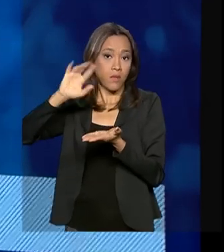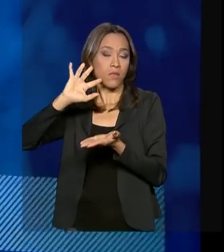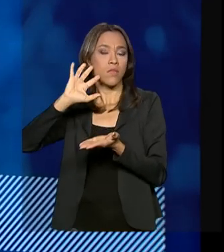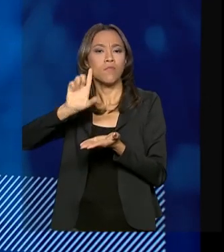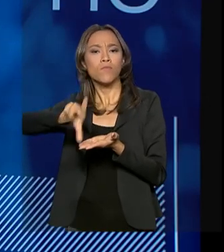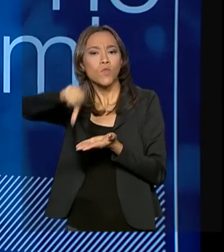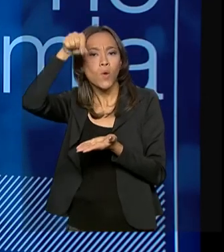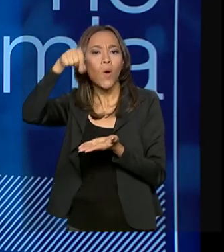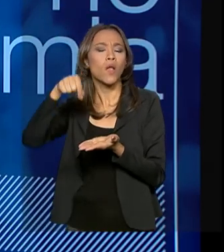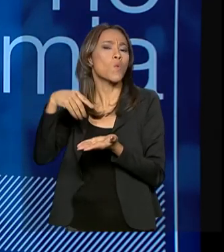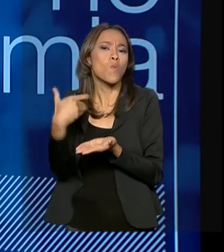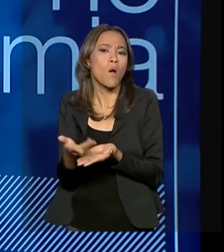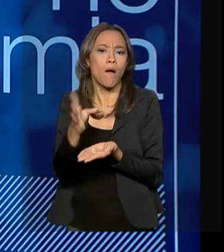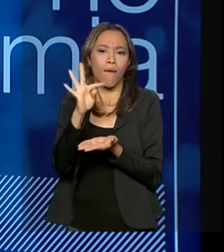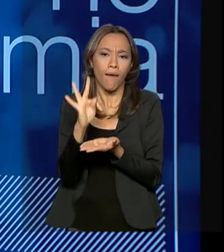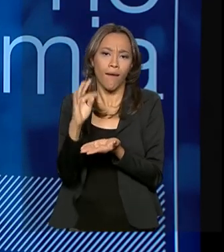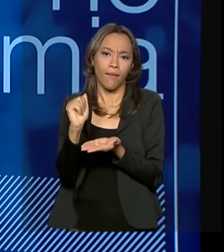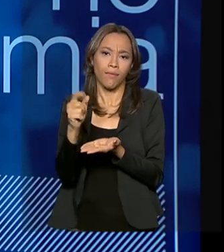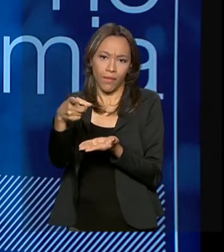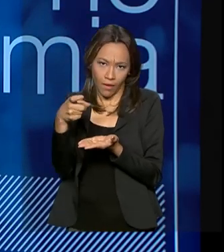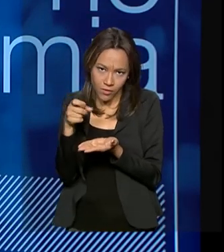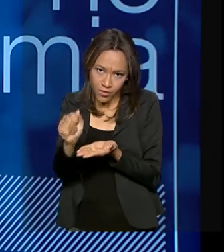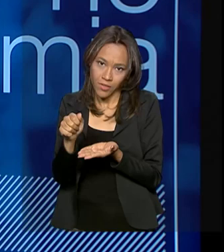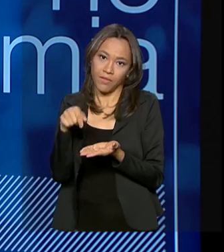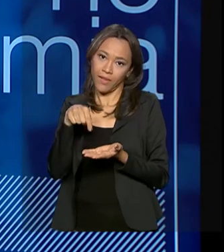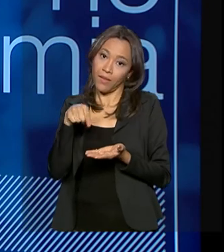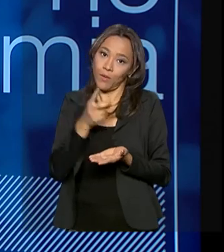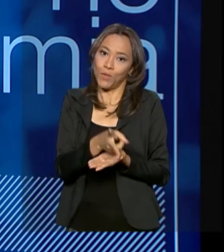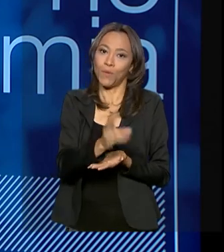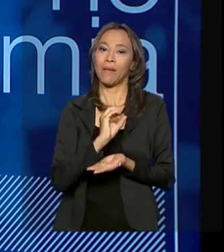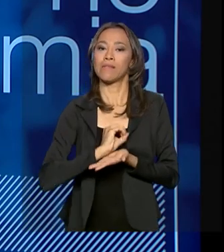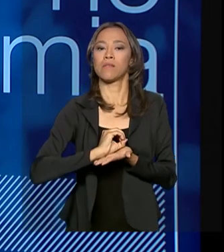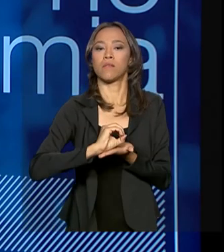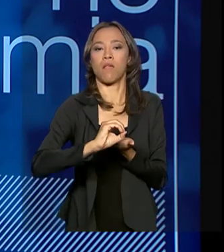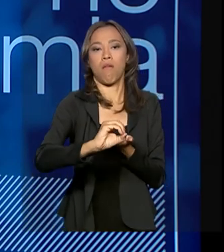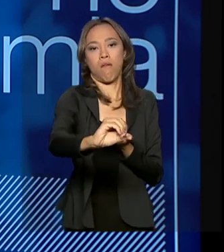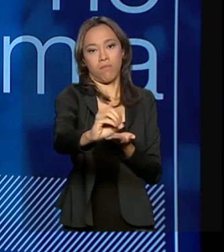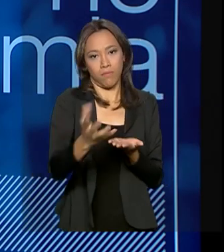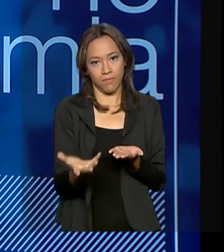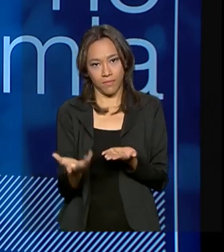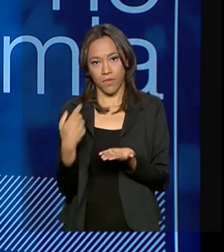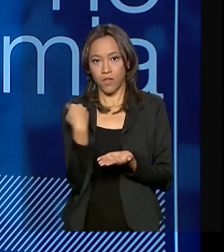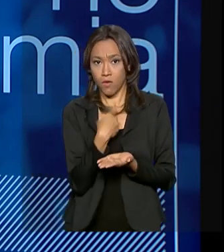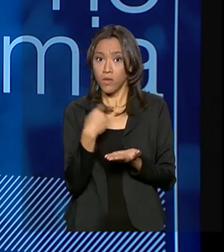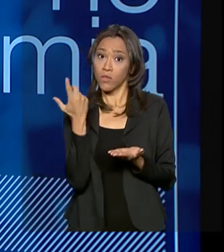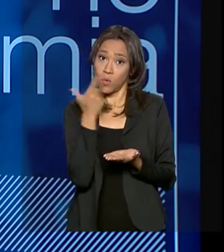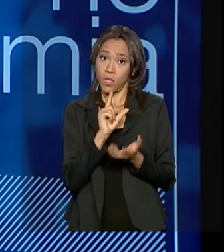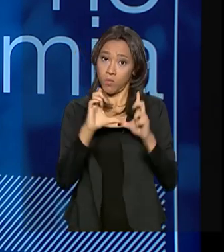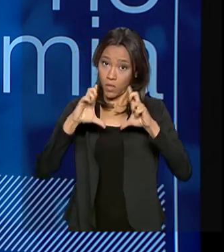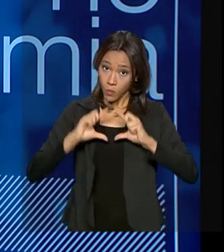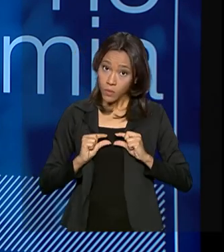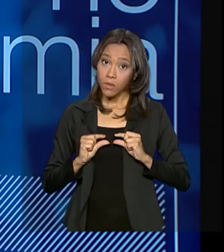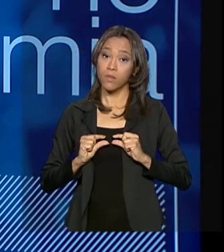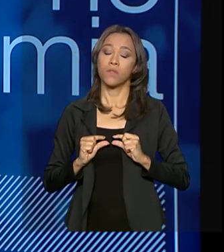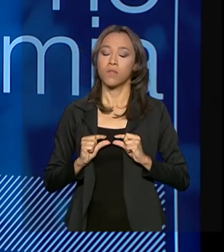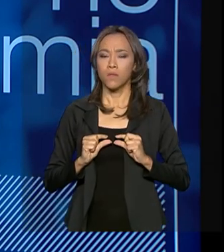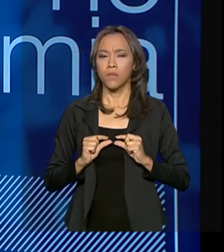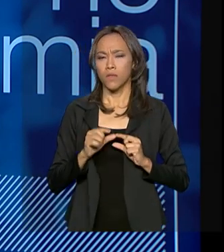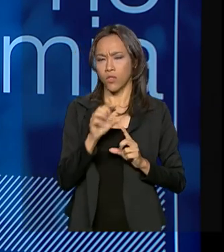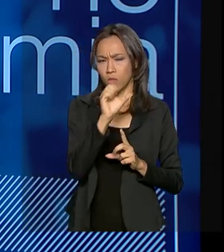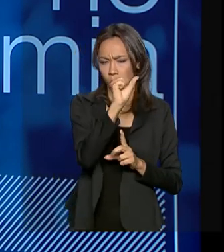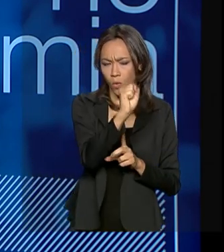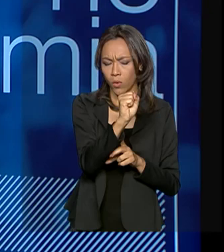taxa, que está a zero ao caso de dois anos. Só que isso a gente reduziu, de 8